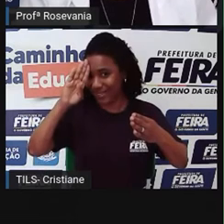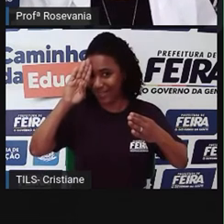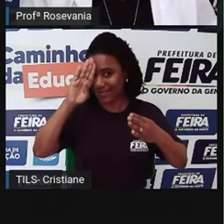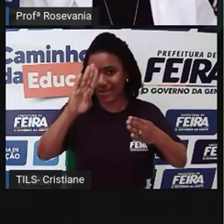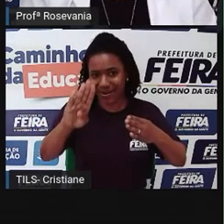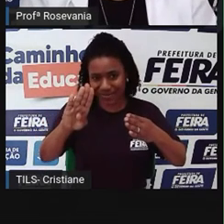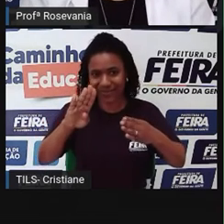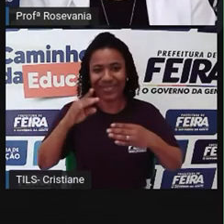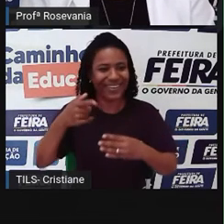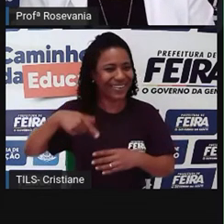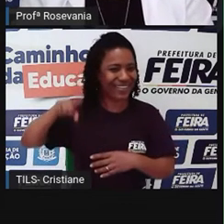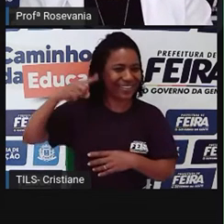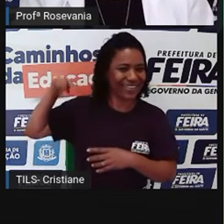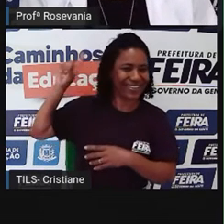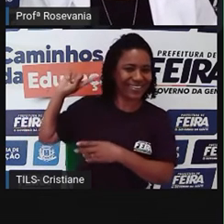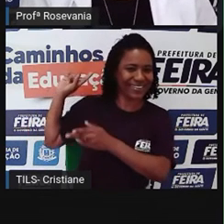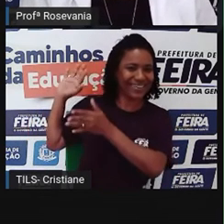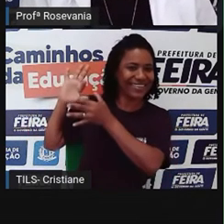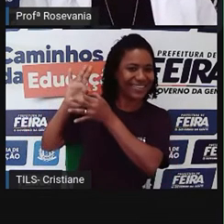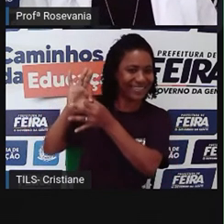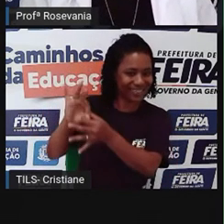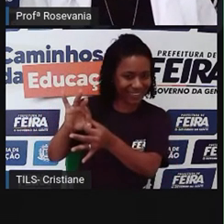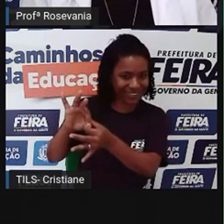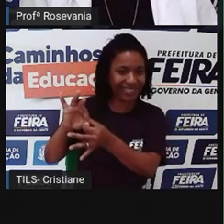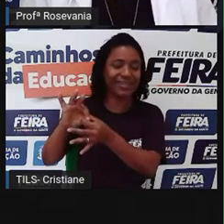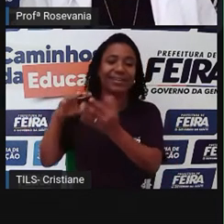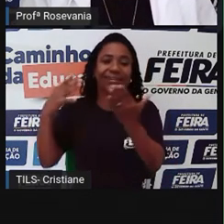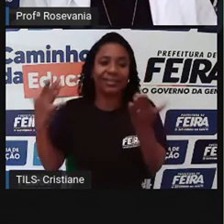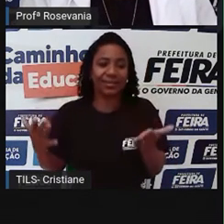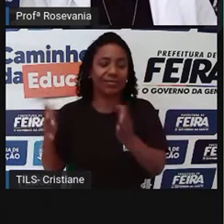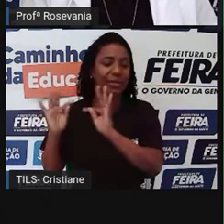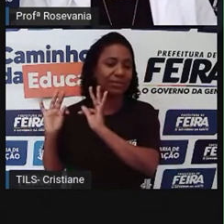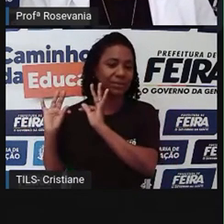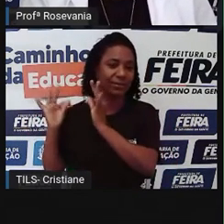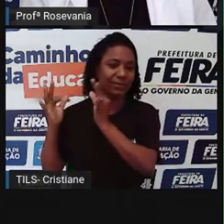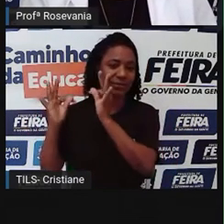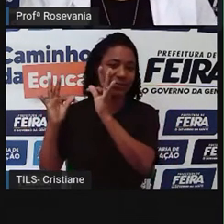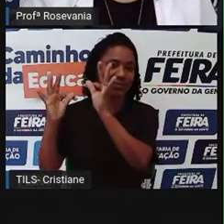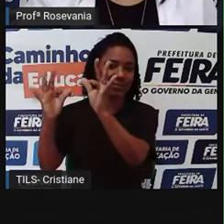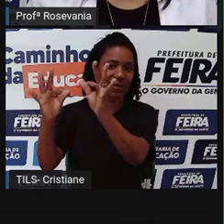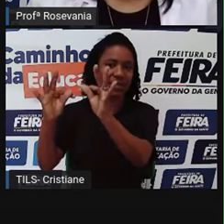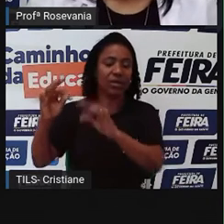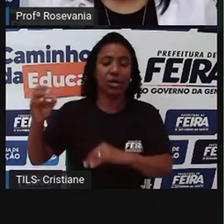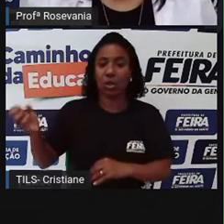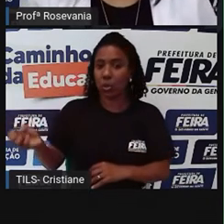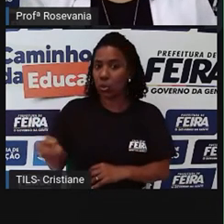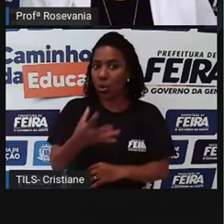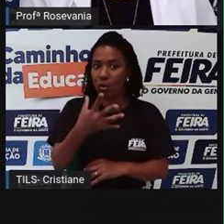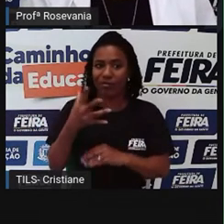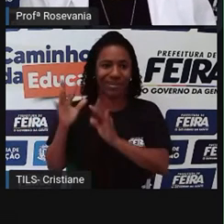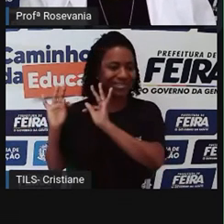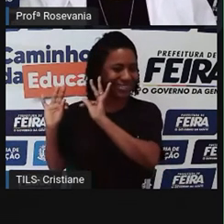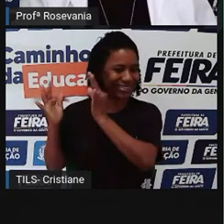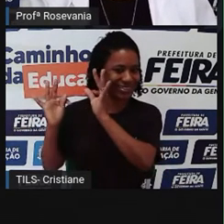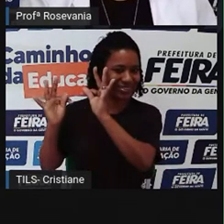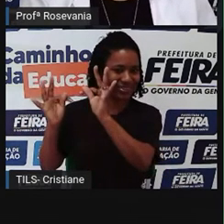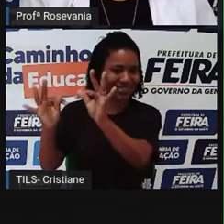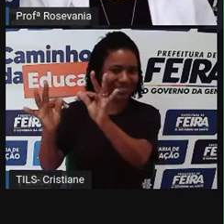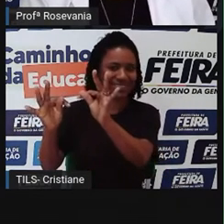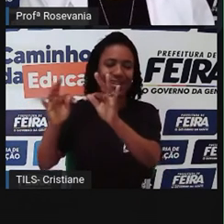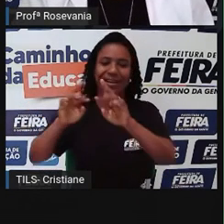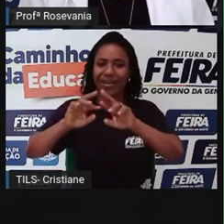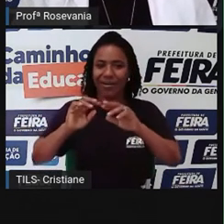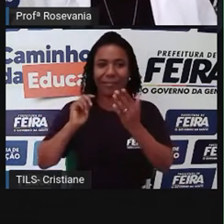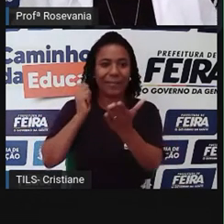que nós já falamos até de tecnologias em outro momento, mas eu vou me ater mesmo a essas novas tecnologias, né, essas novas formas